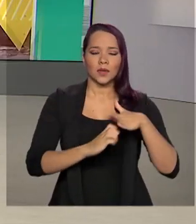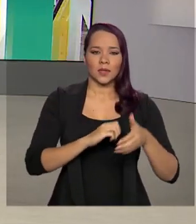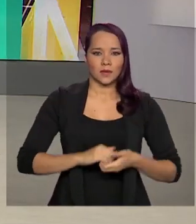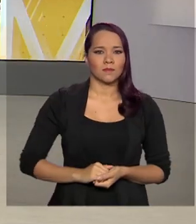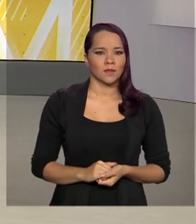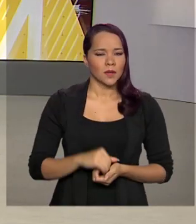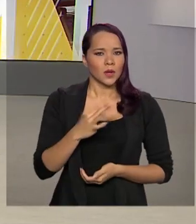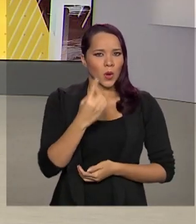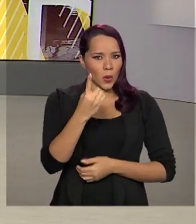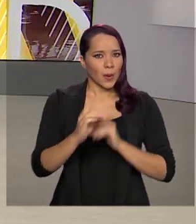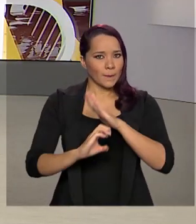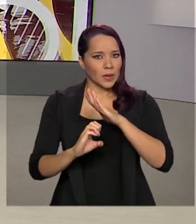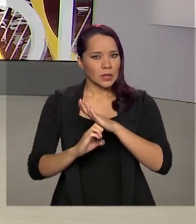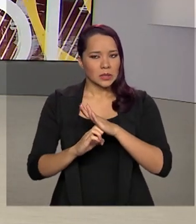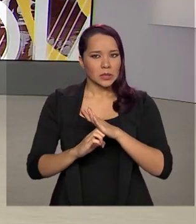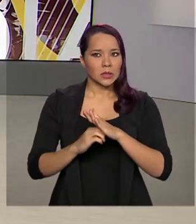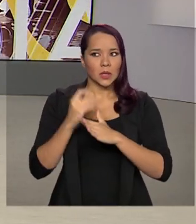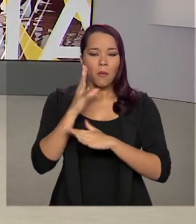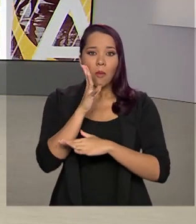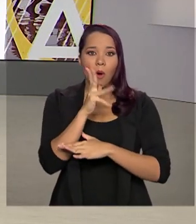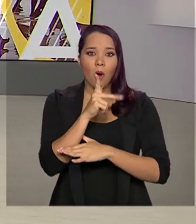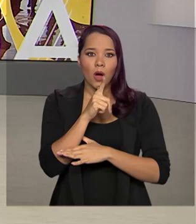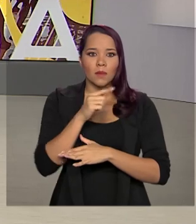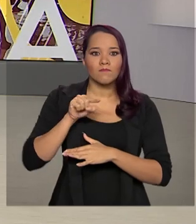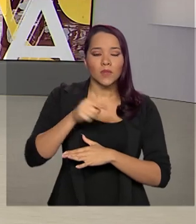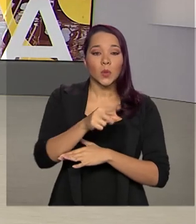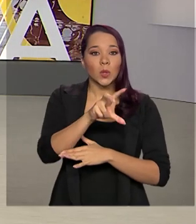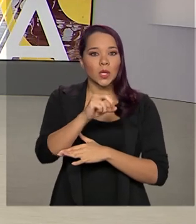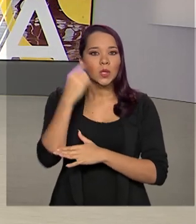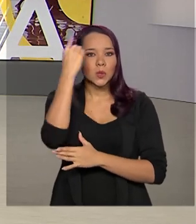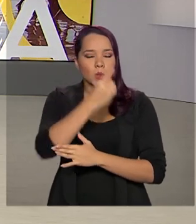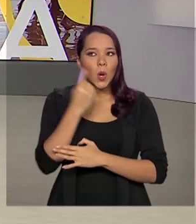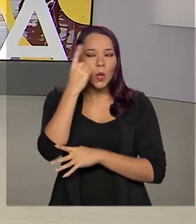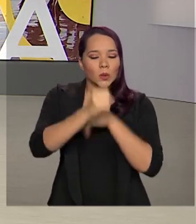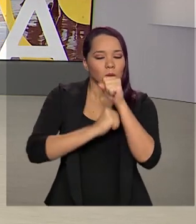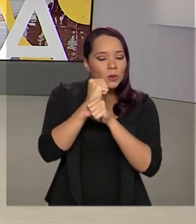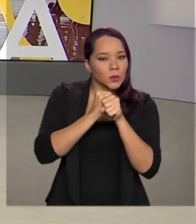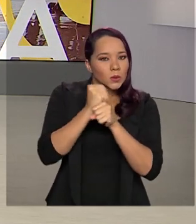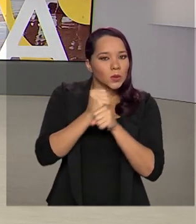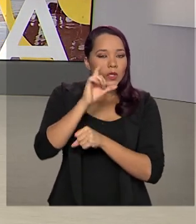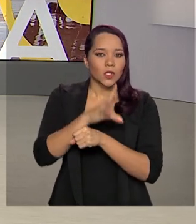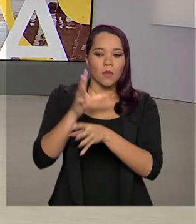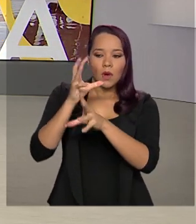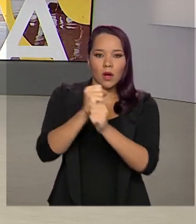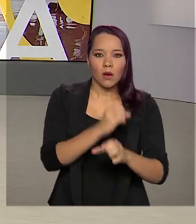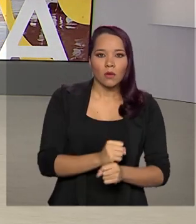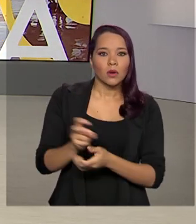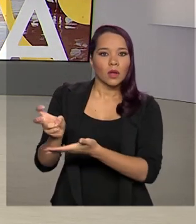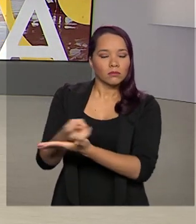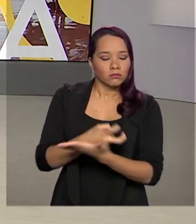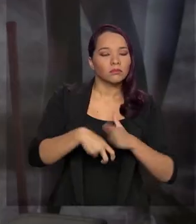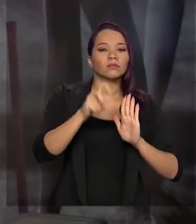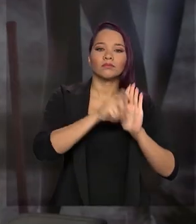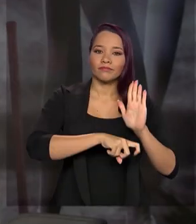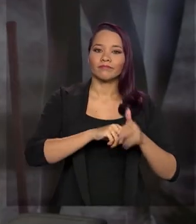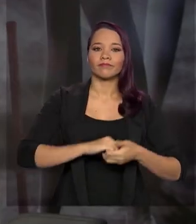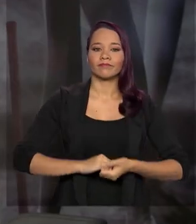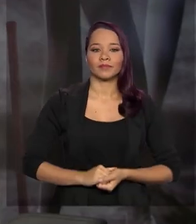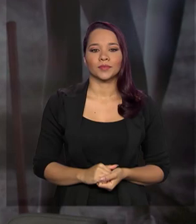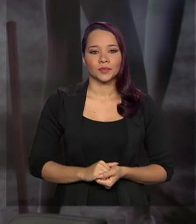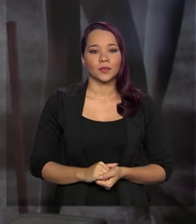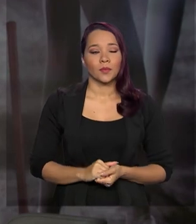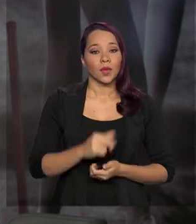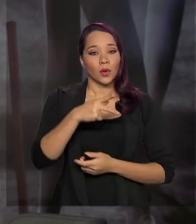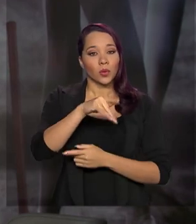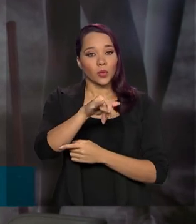média, uma empresa gasta 1.500 horas por ano somente para calcular os impostos. O